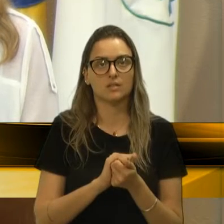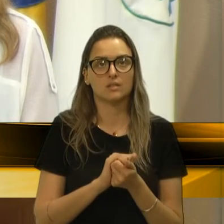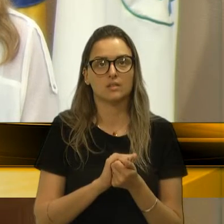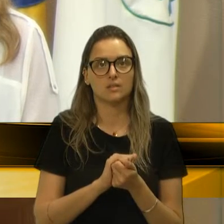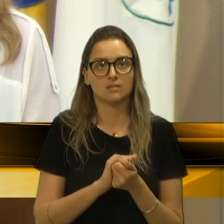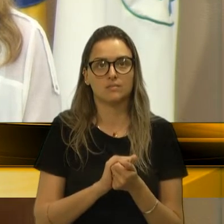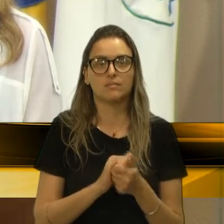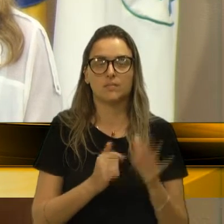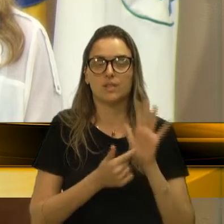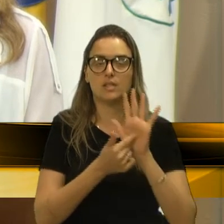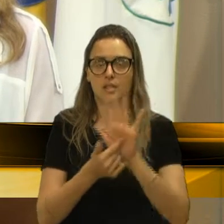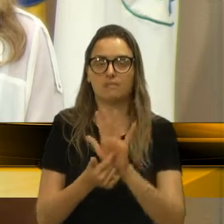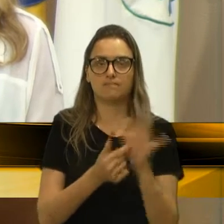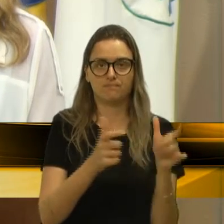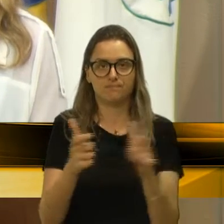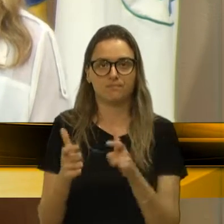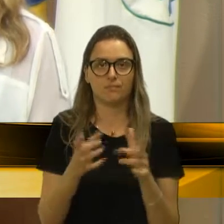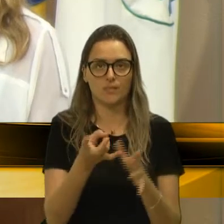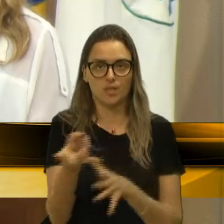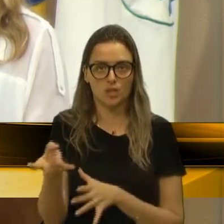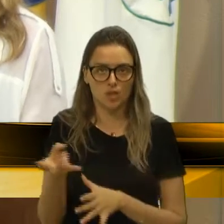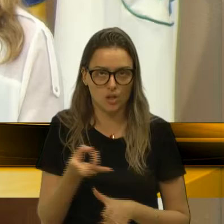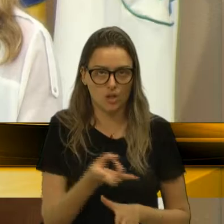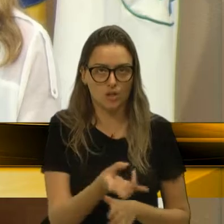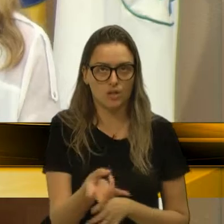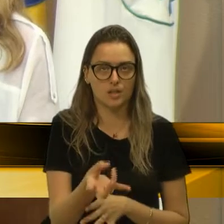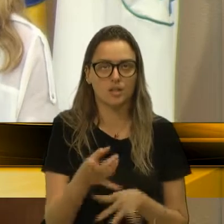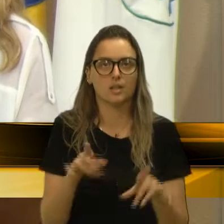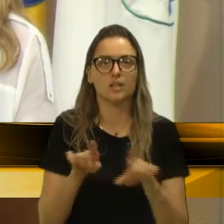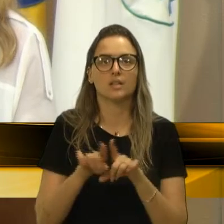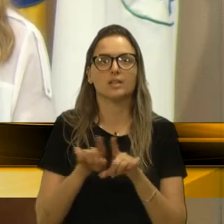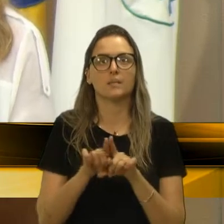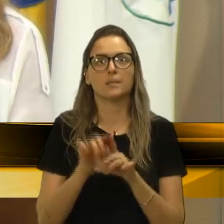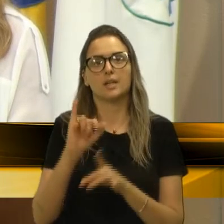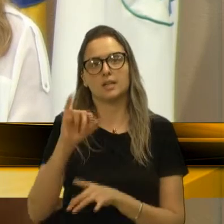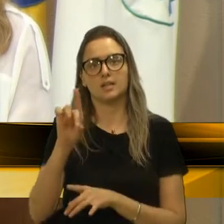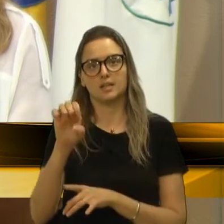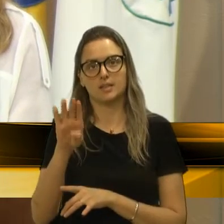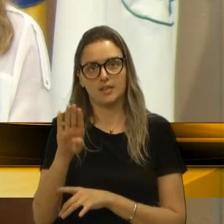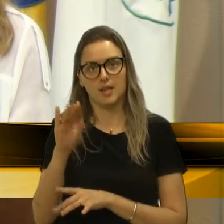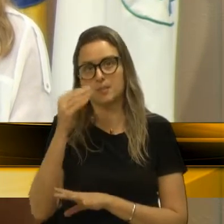e tráfico de drogas, e o baixo e DEB.